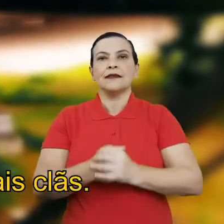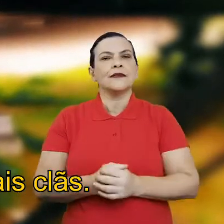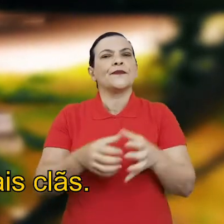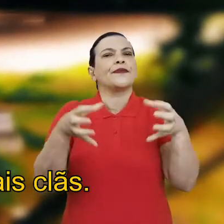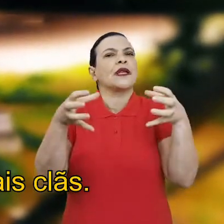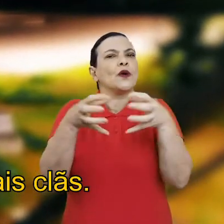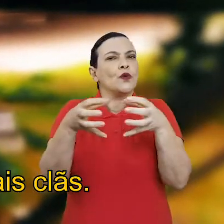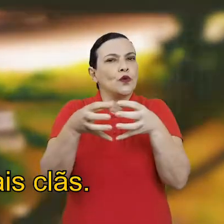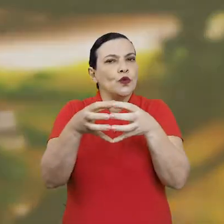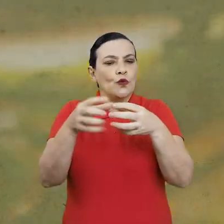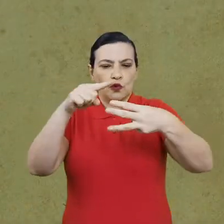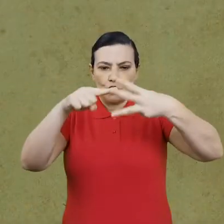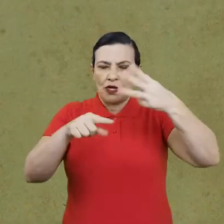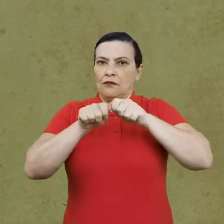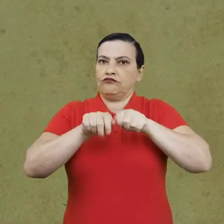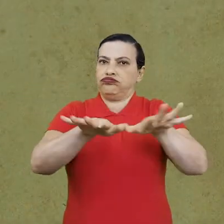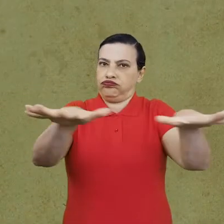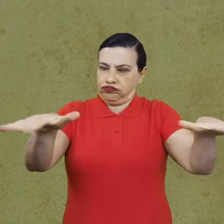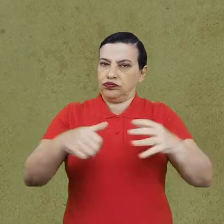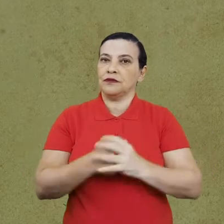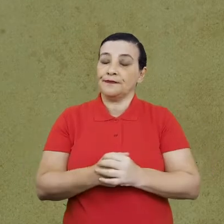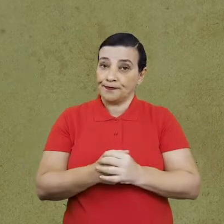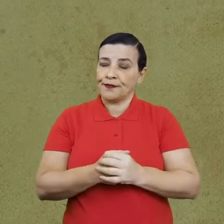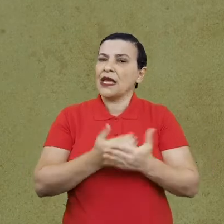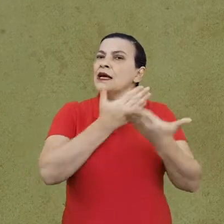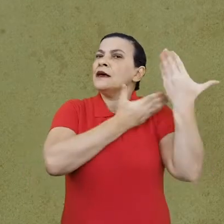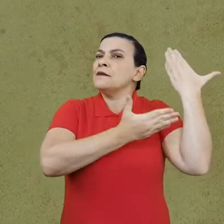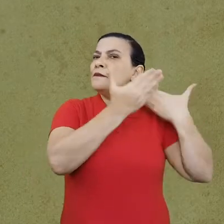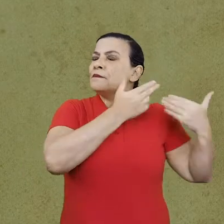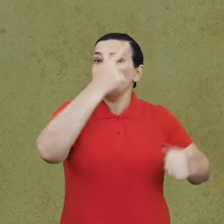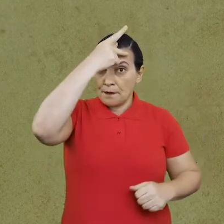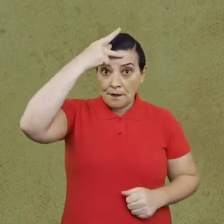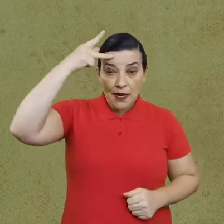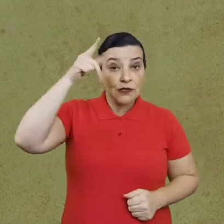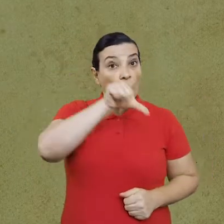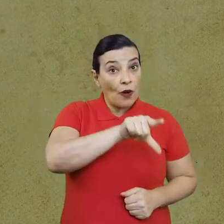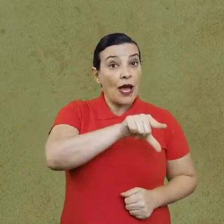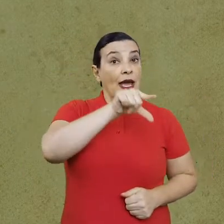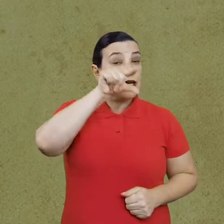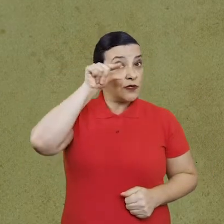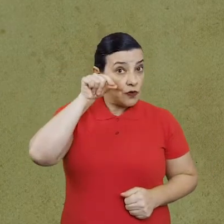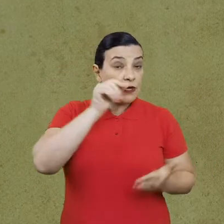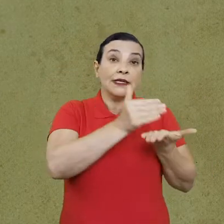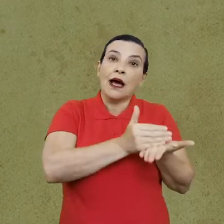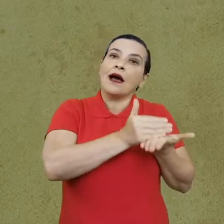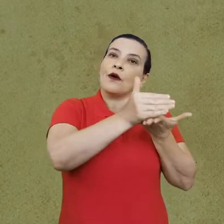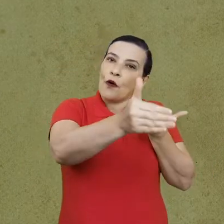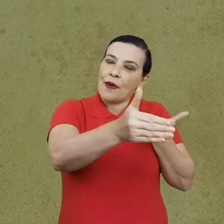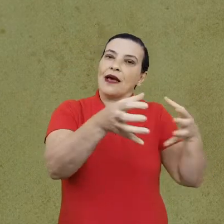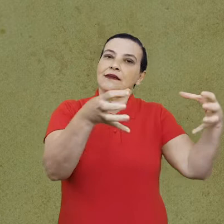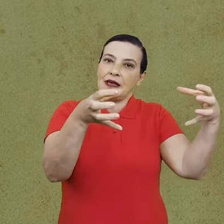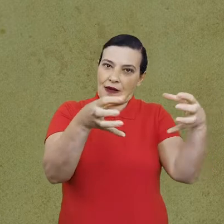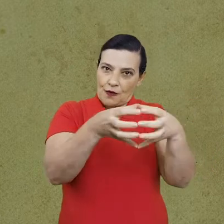formado os demais clãs. Cada um desses subgrupos representa uma unidade nomeada e que se